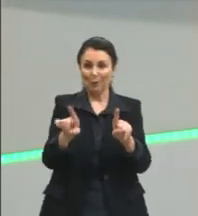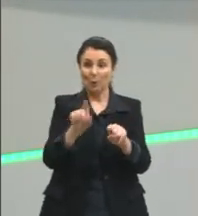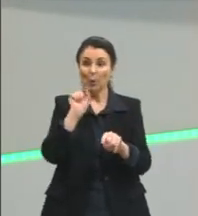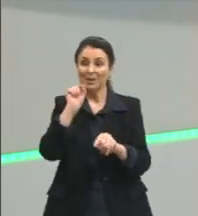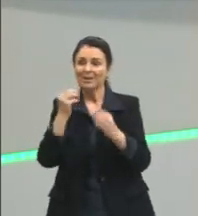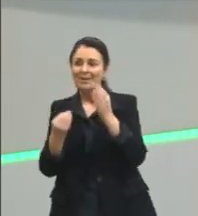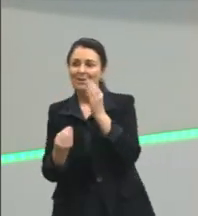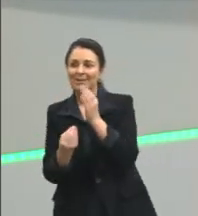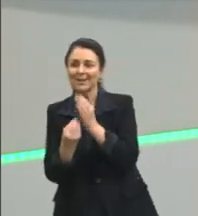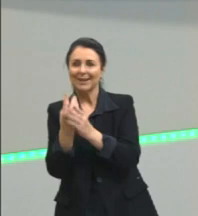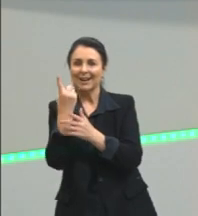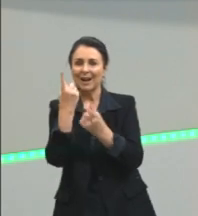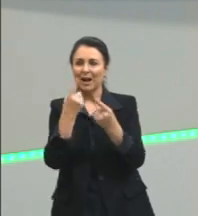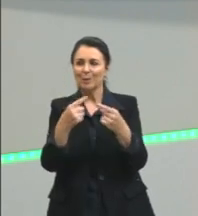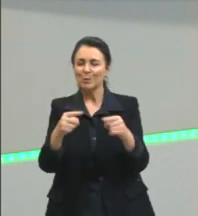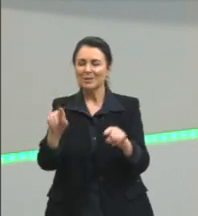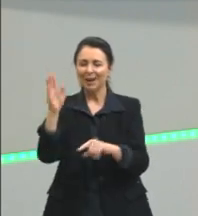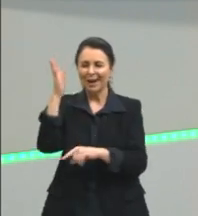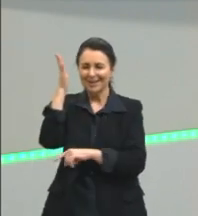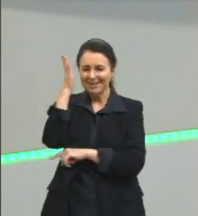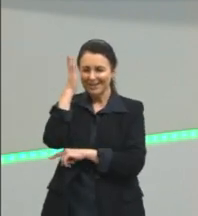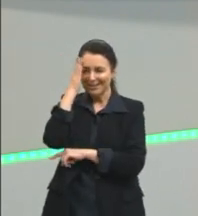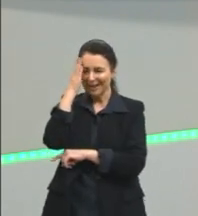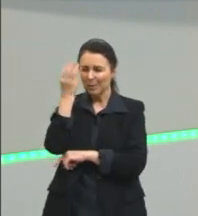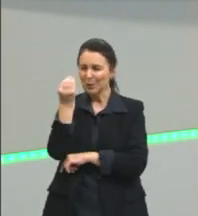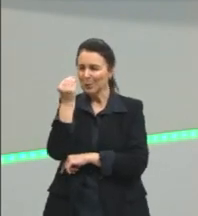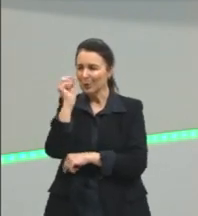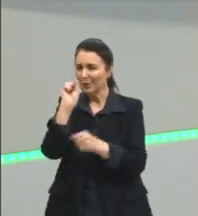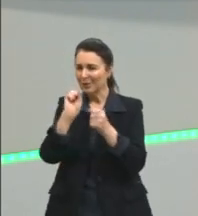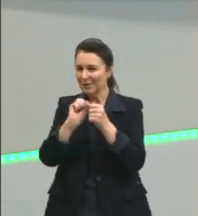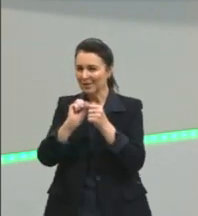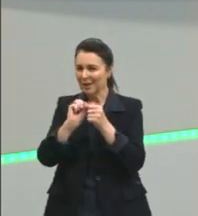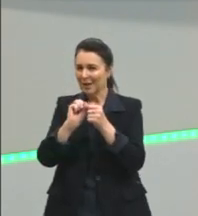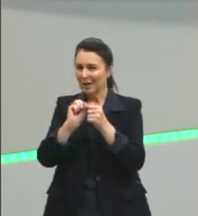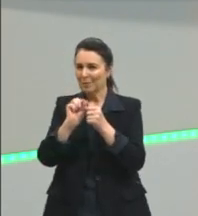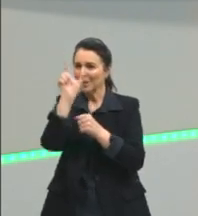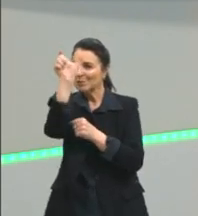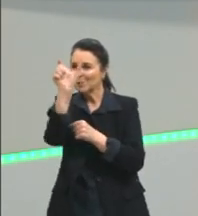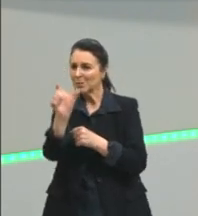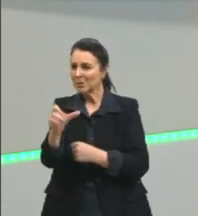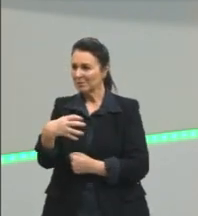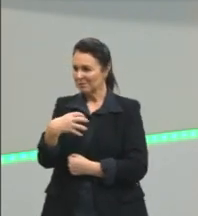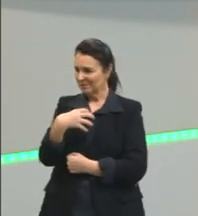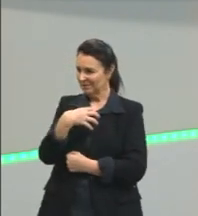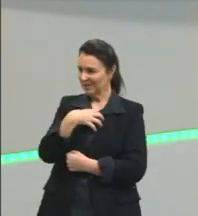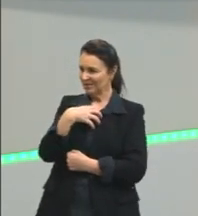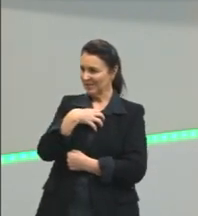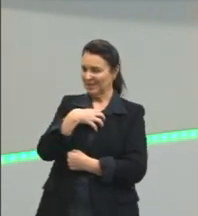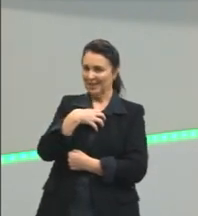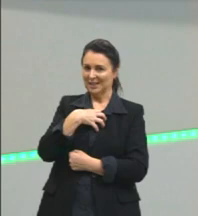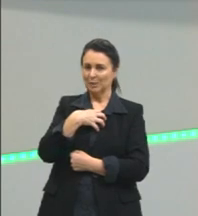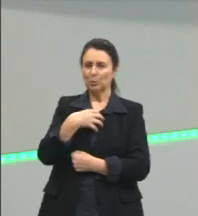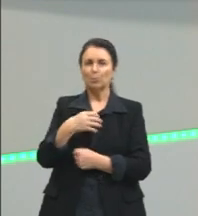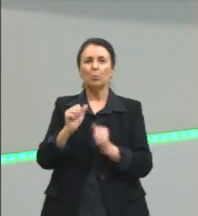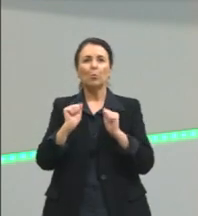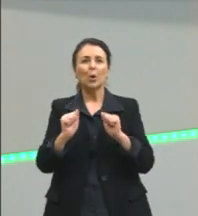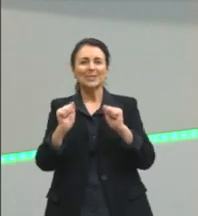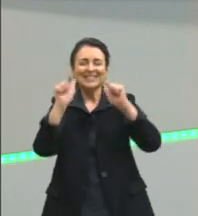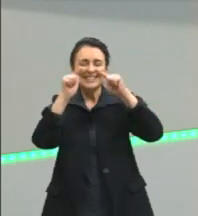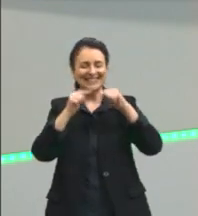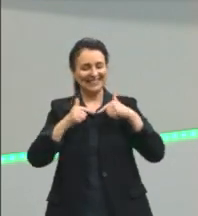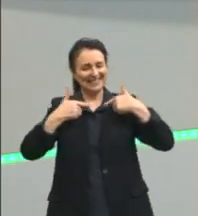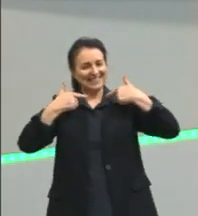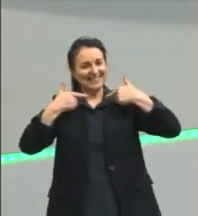que notas utilizarem quando eles querem trazer para a gente músicas mais alegres ou músicas mais tristes.